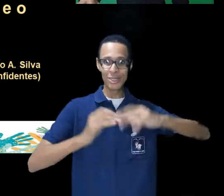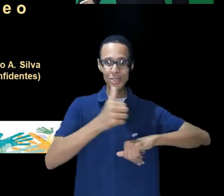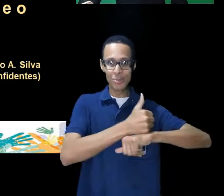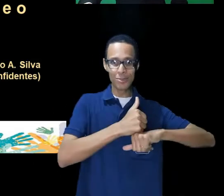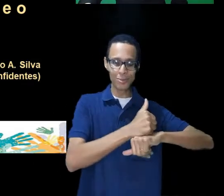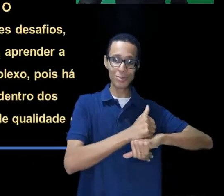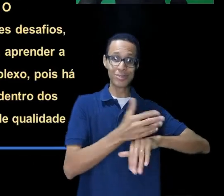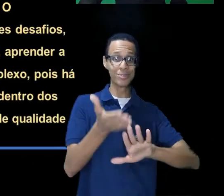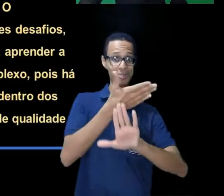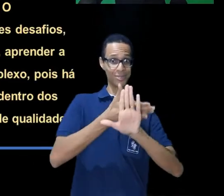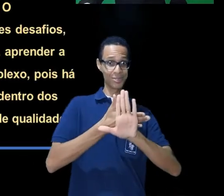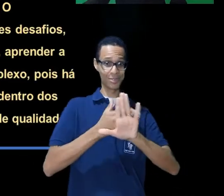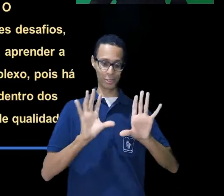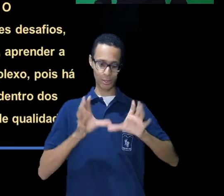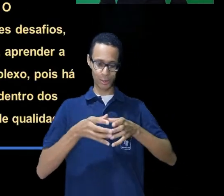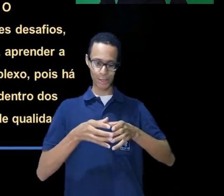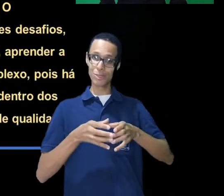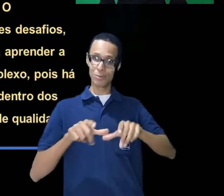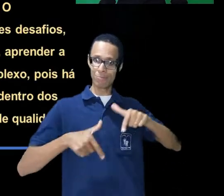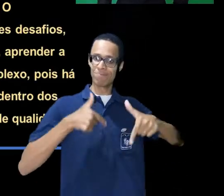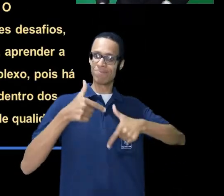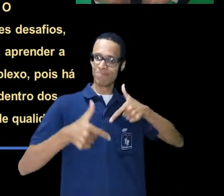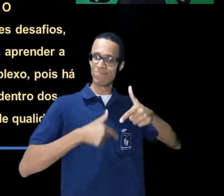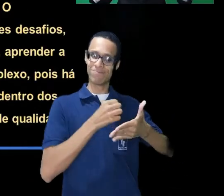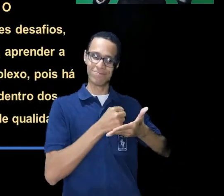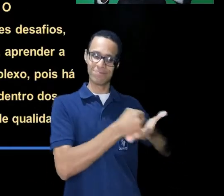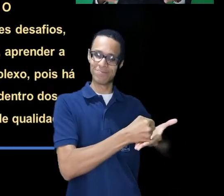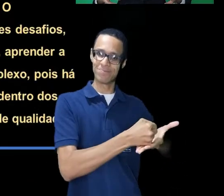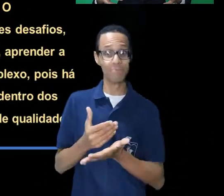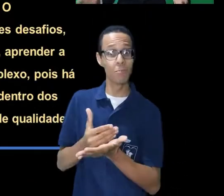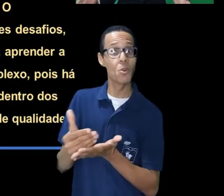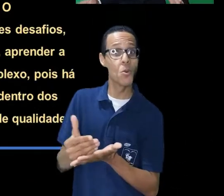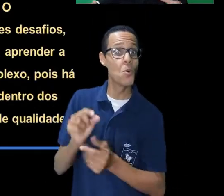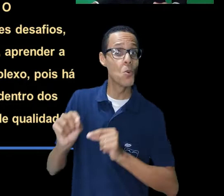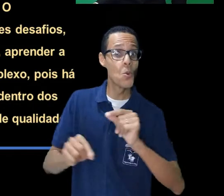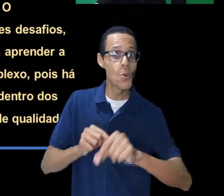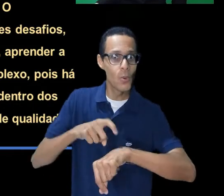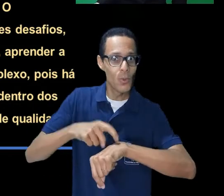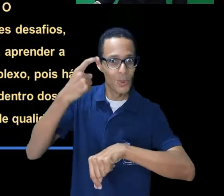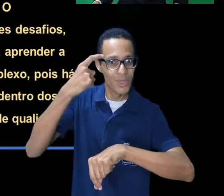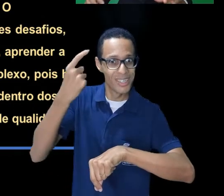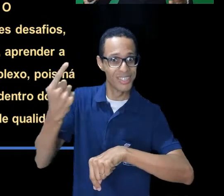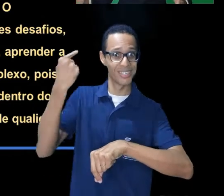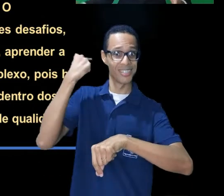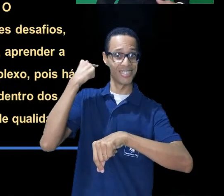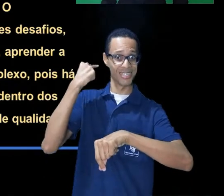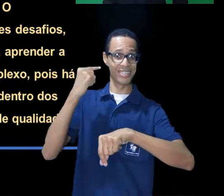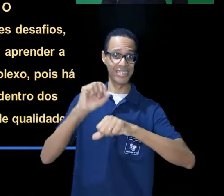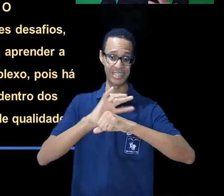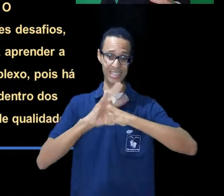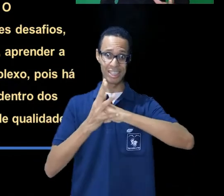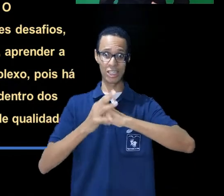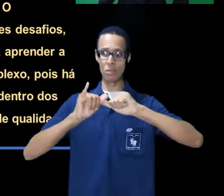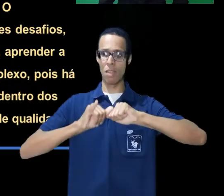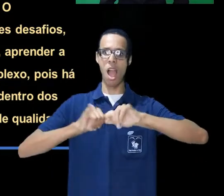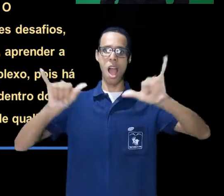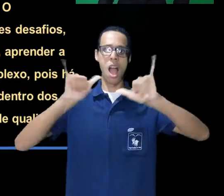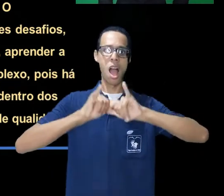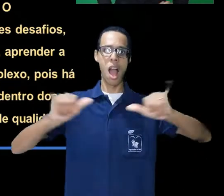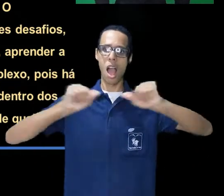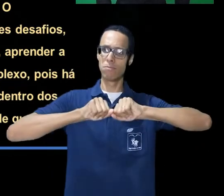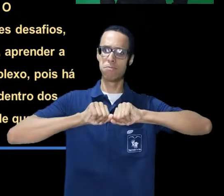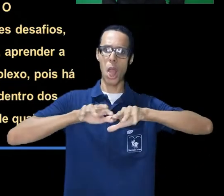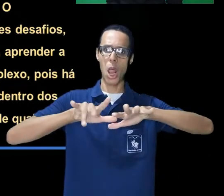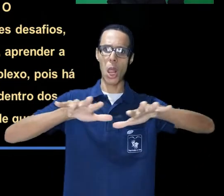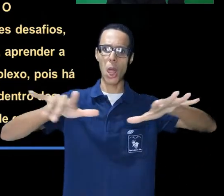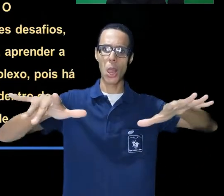os bastidores e o trabalho em equipe. Na introdução, todos nós, sem exceção, tivemos que nos adaptar rapidamente